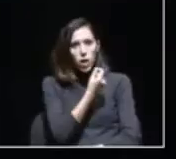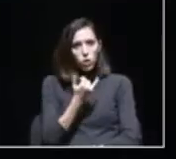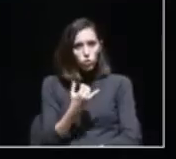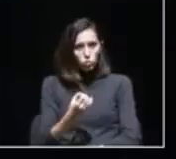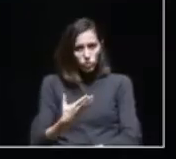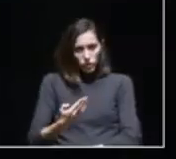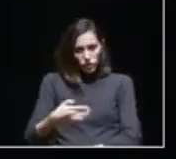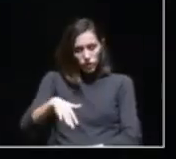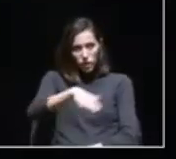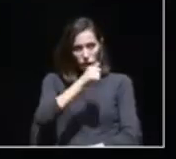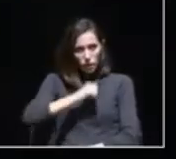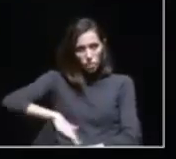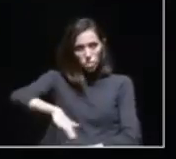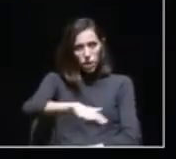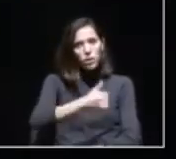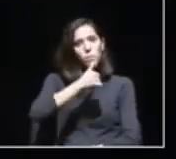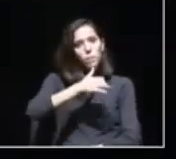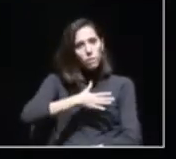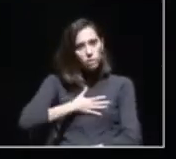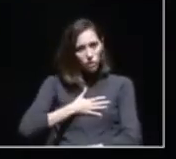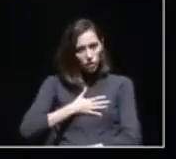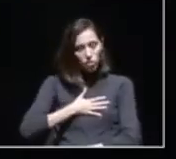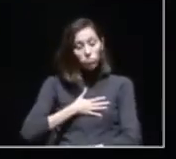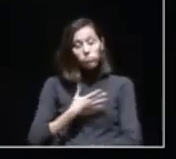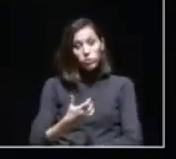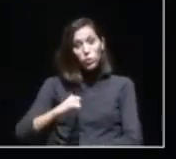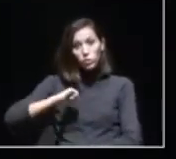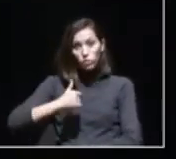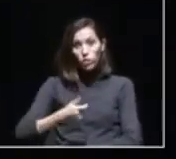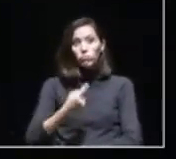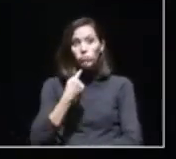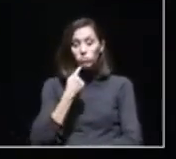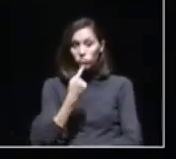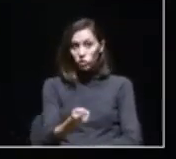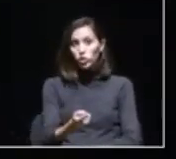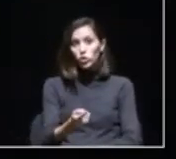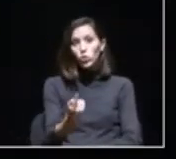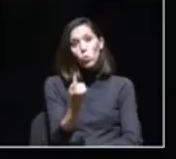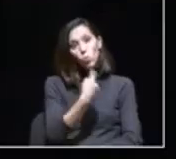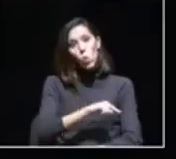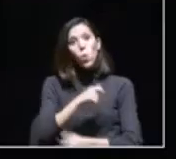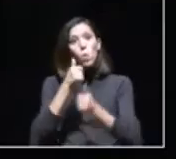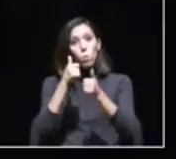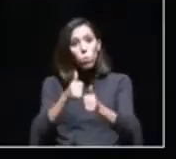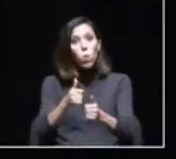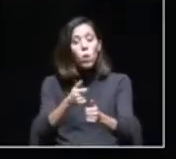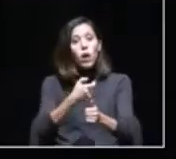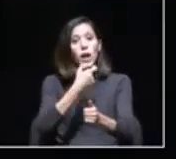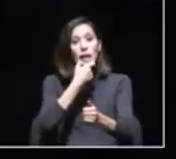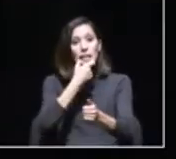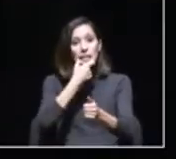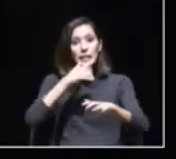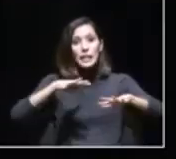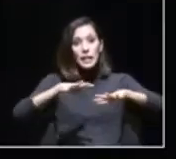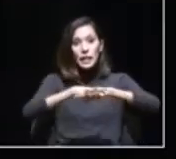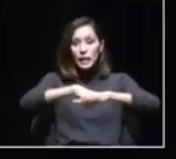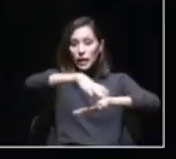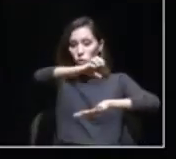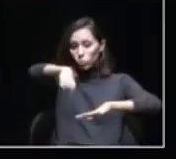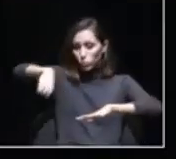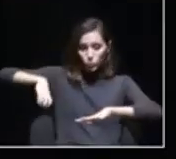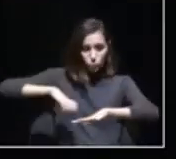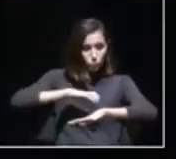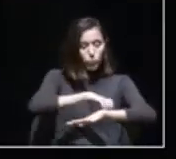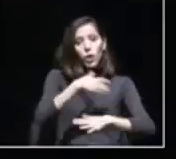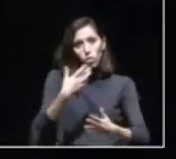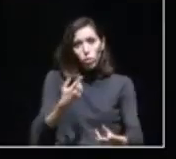Benfica. Os verdes alertam para o facto de estes equipamentos apenas atingirem a sua eficácia se funcionarem em rede, razão pela qual questionámos